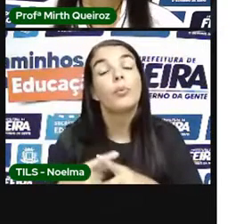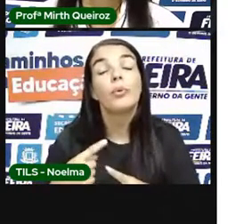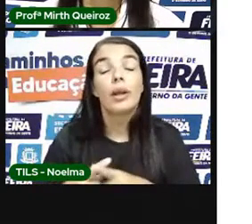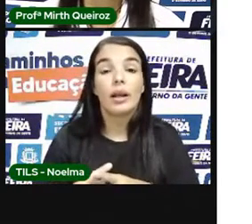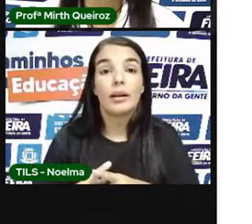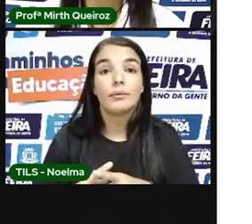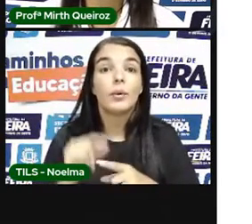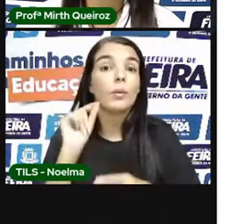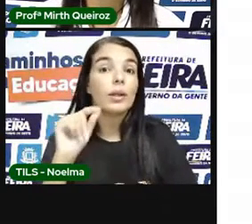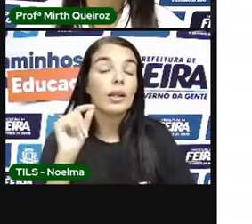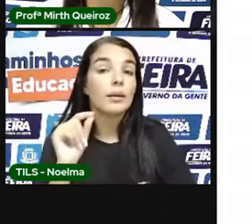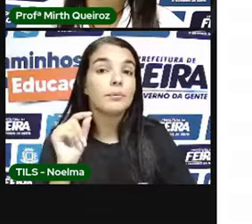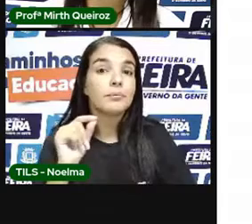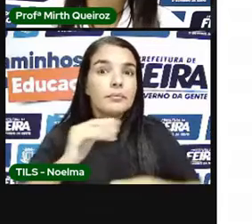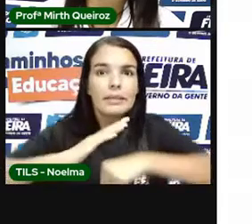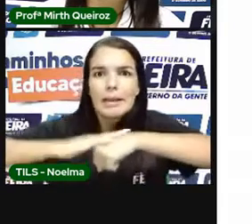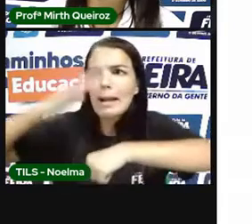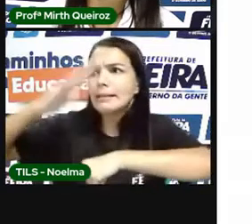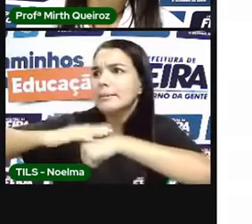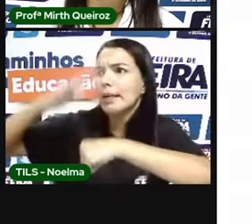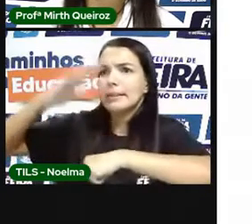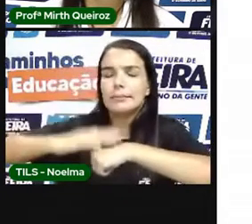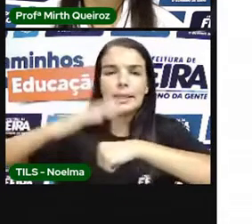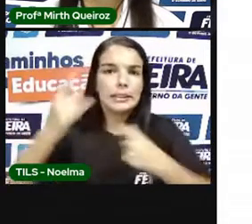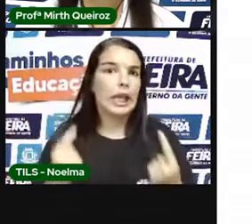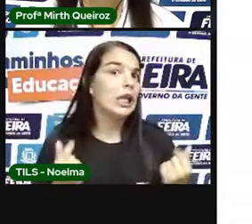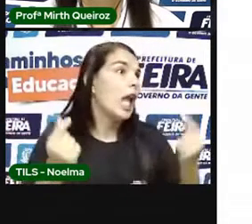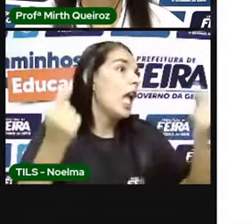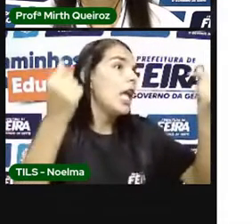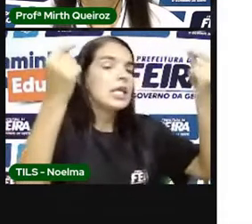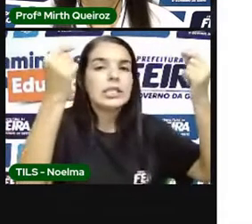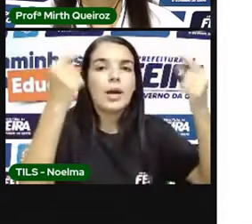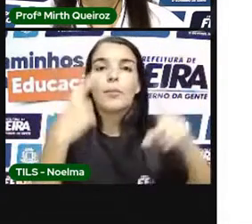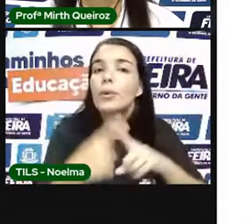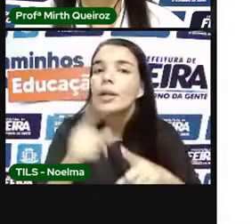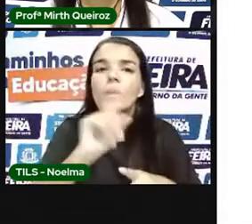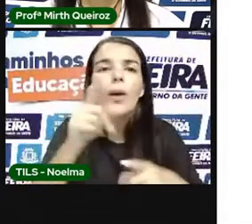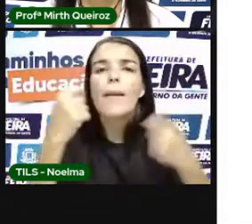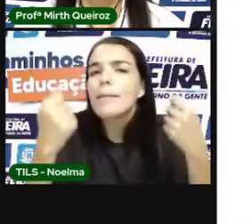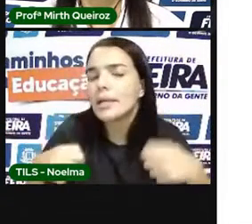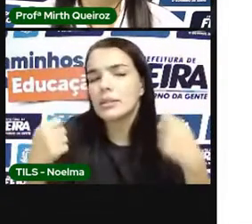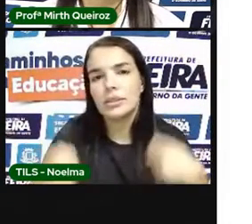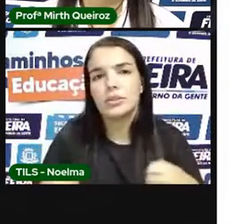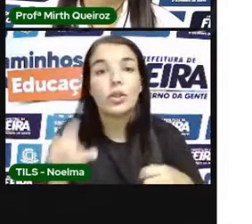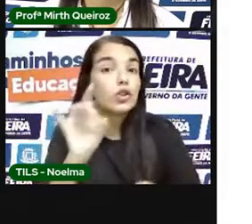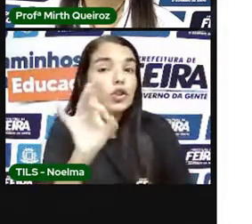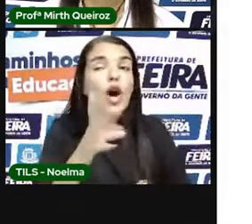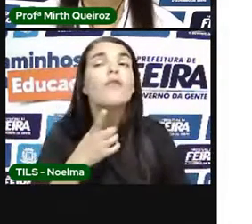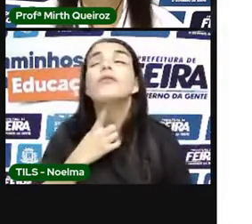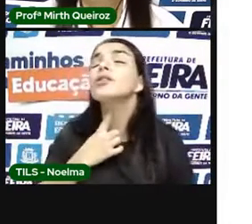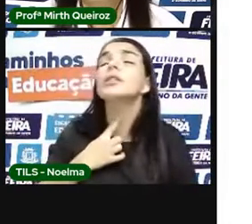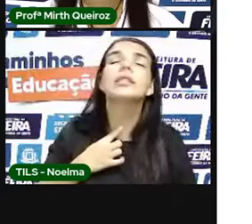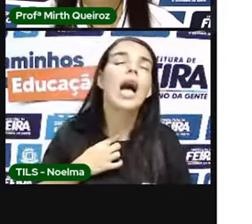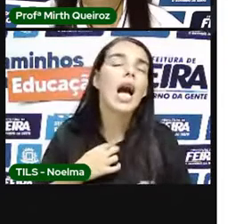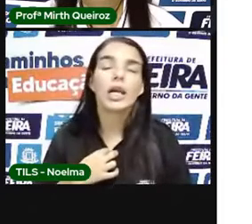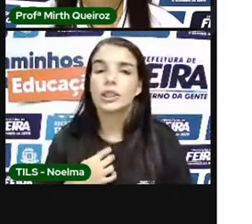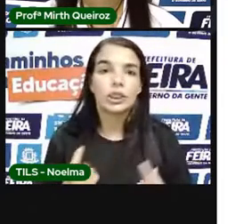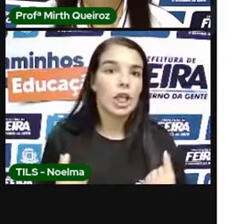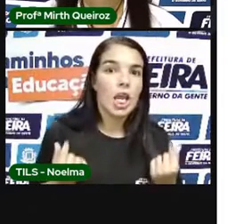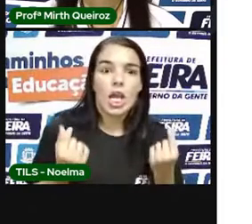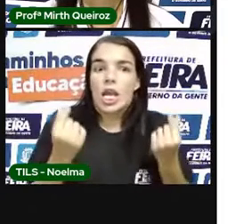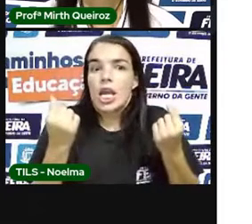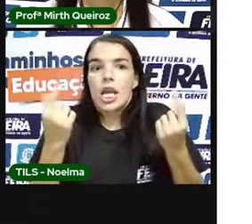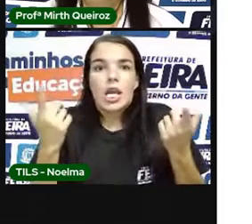não é uma necessidade É um desejo de enriquecimento